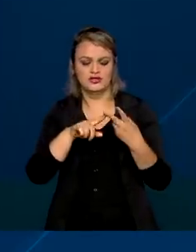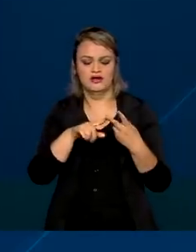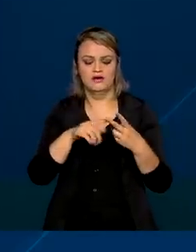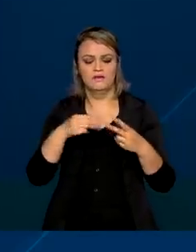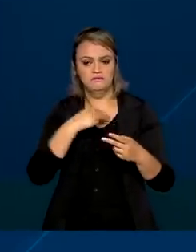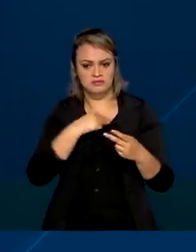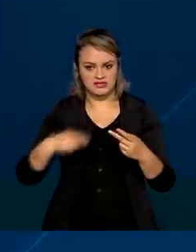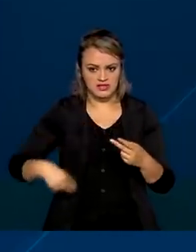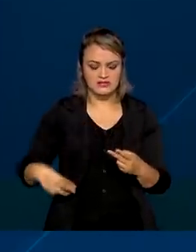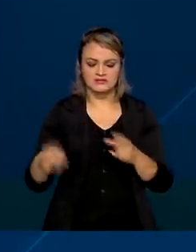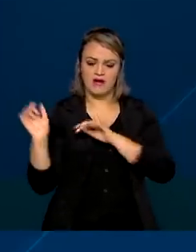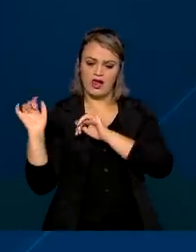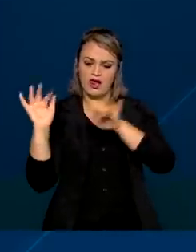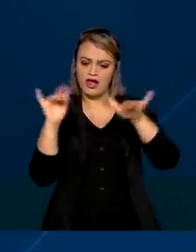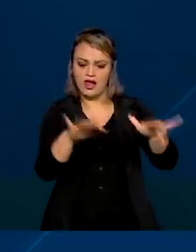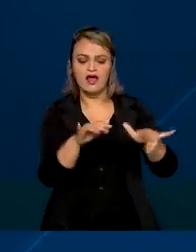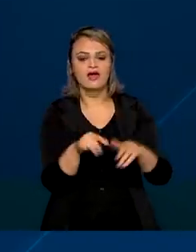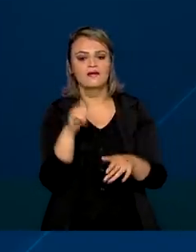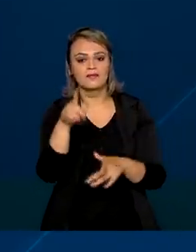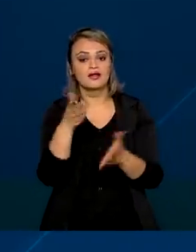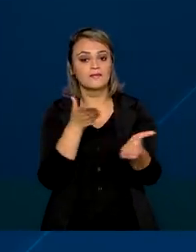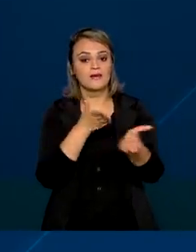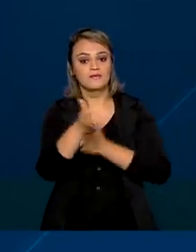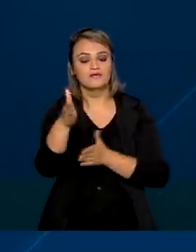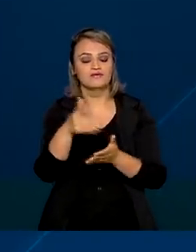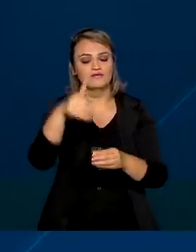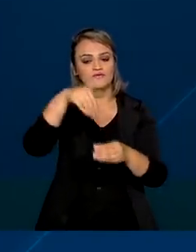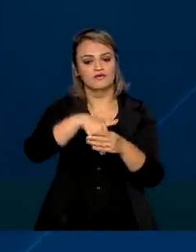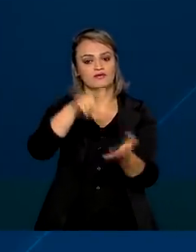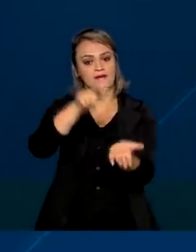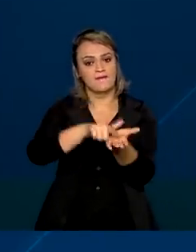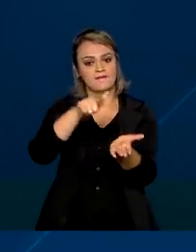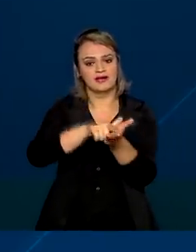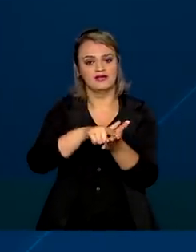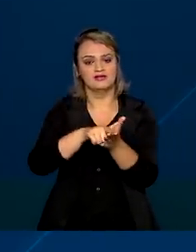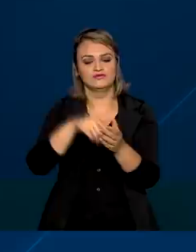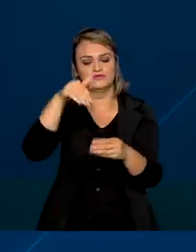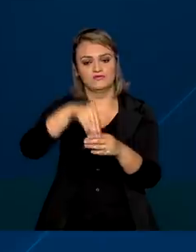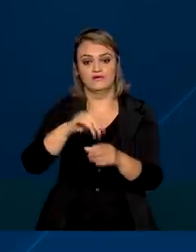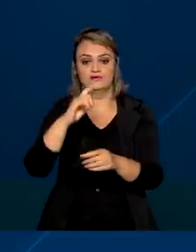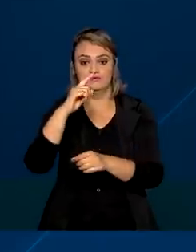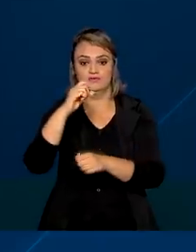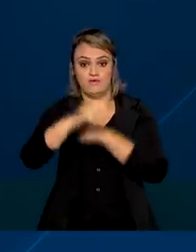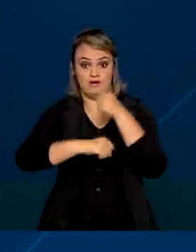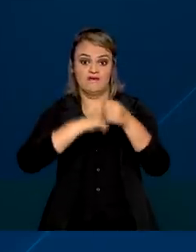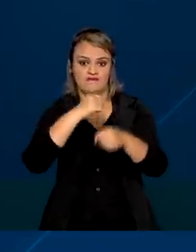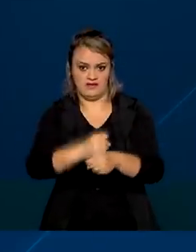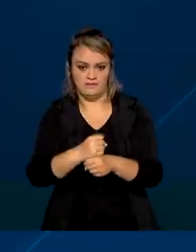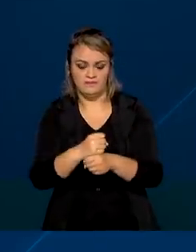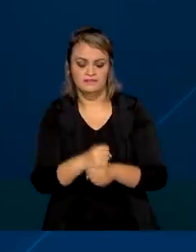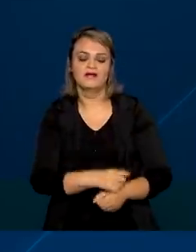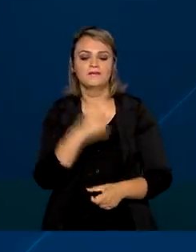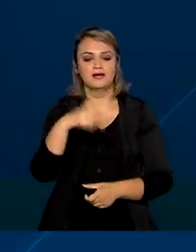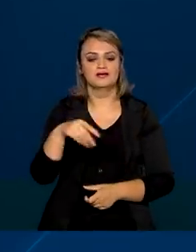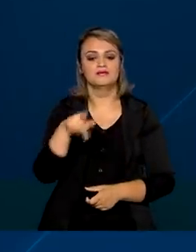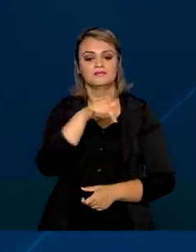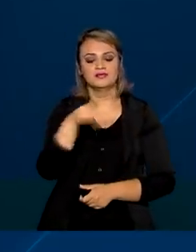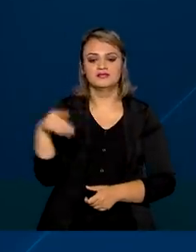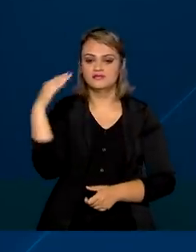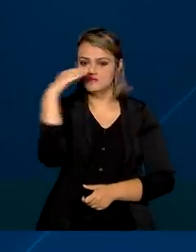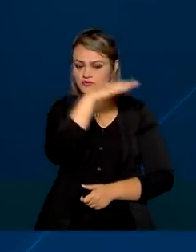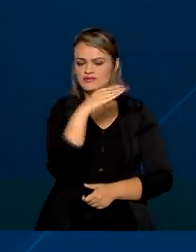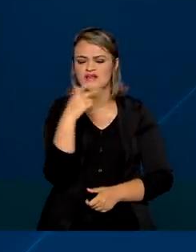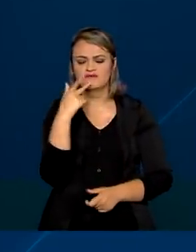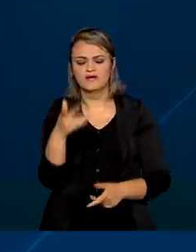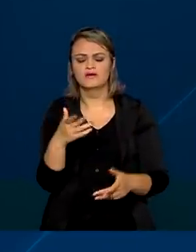governo, a reivindicação era a aprovação do voto impresso nas eleições de 2022. Além disso, Bolsonaro voltou a defender o